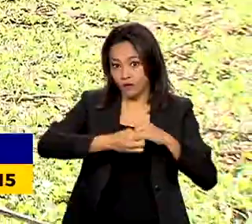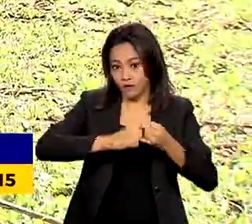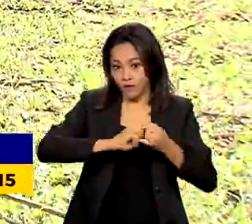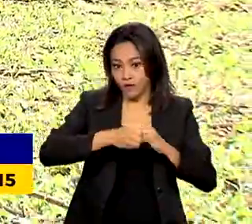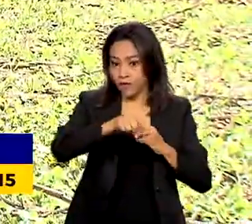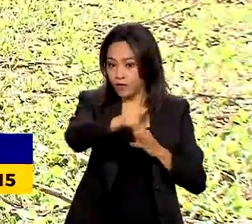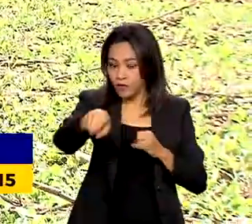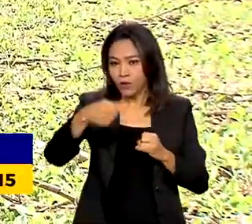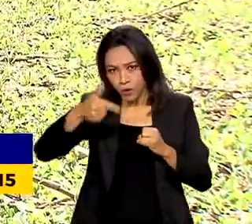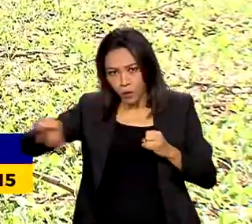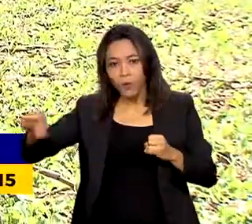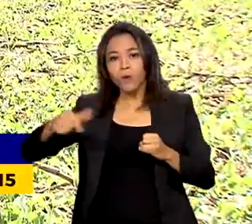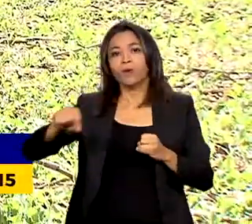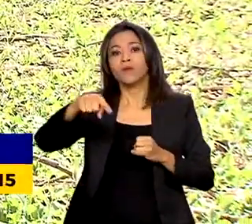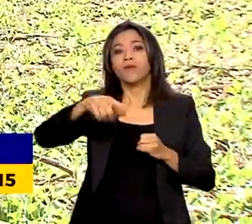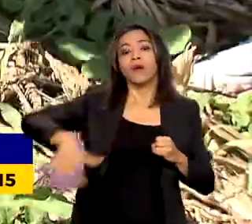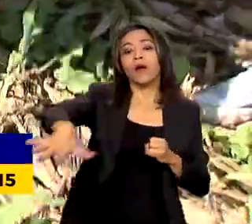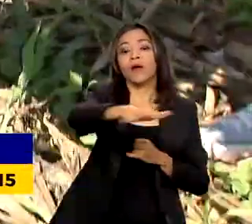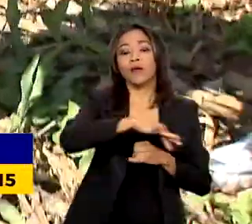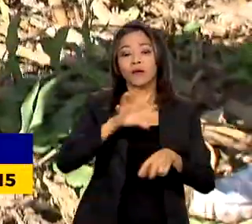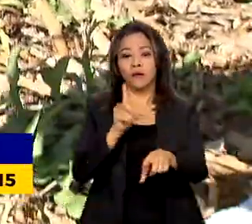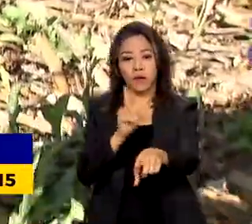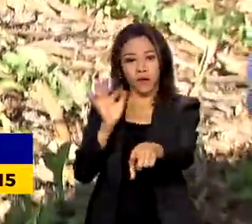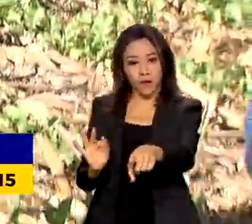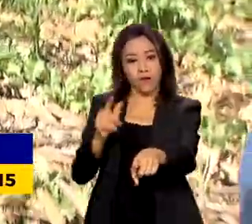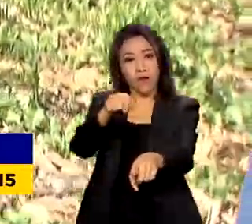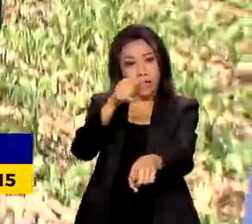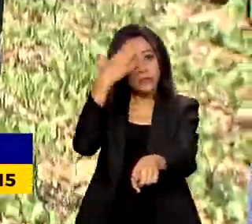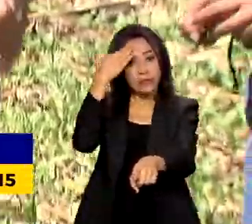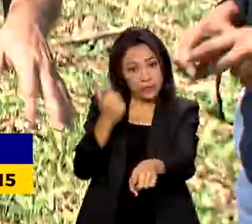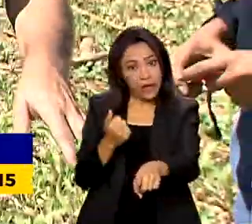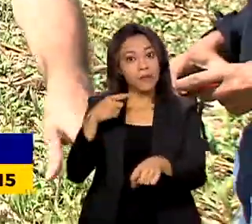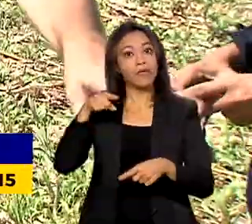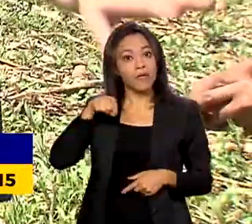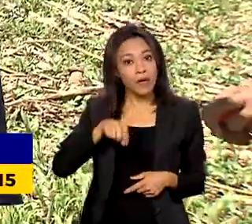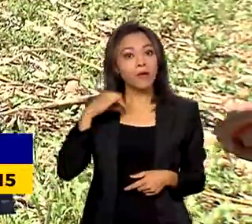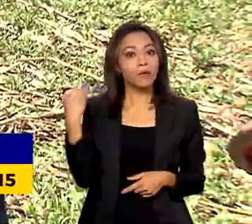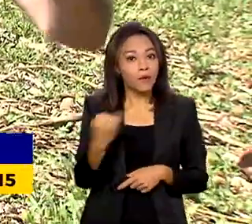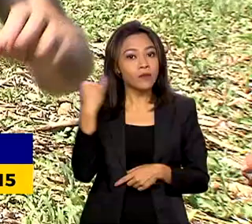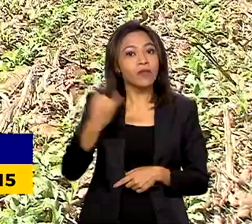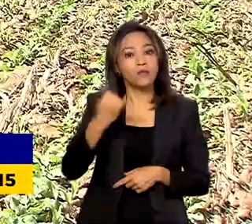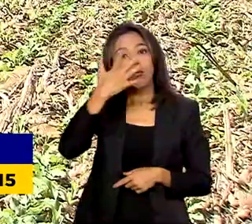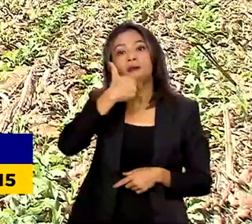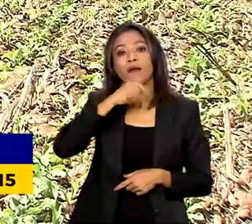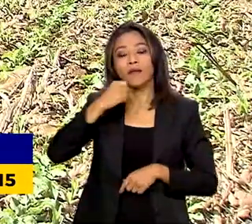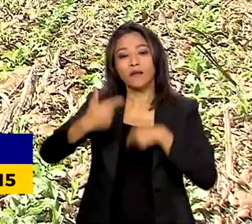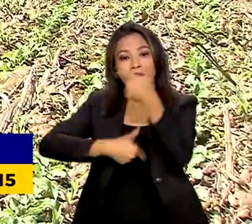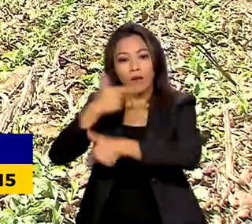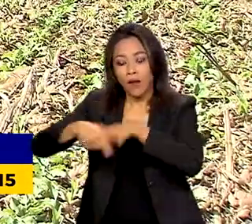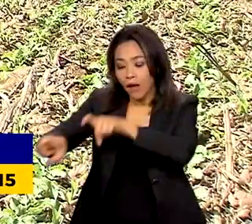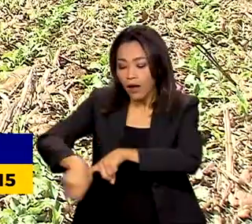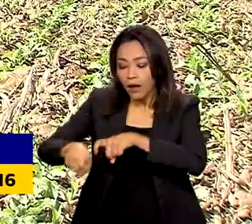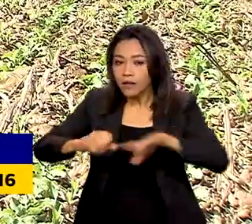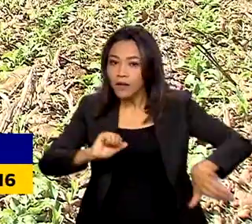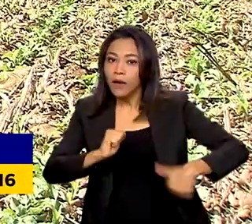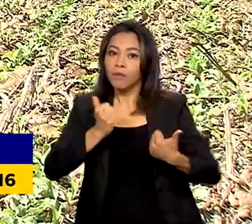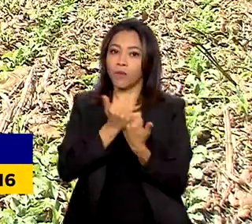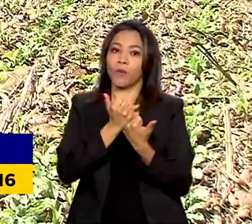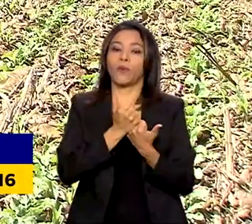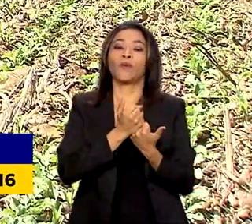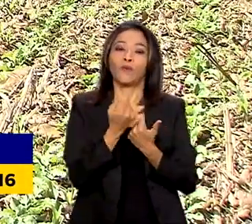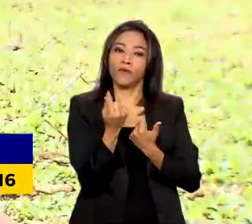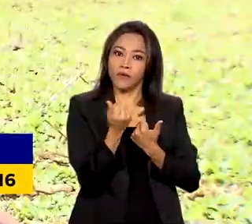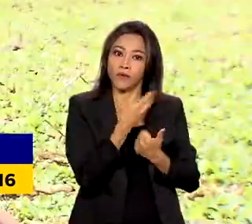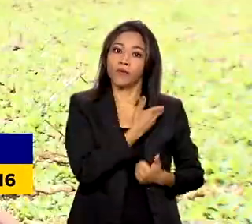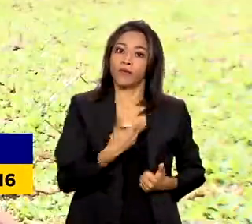na zona rural do Distrito Federal. E sabe o quanto é importante para o homem do campo esse apoio financeiro do governo